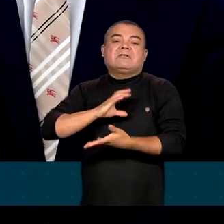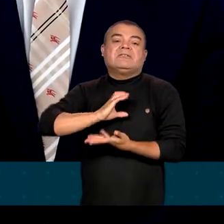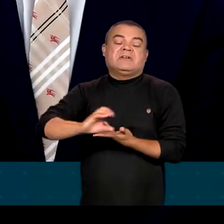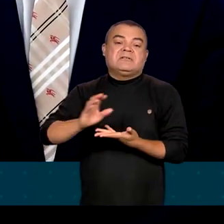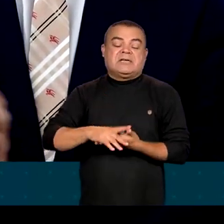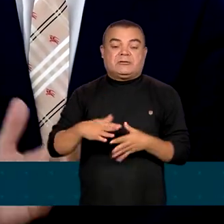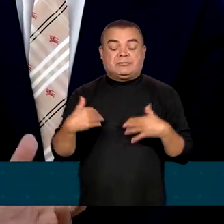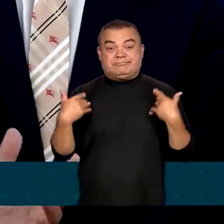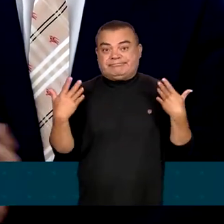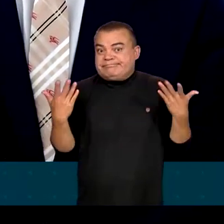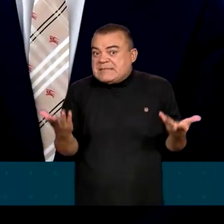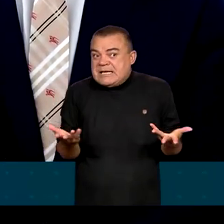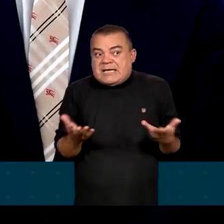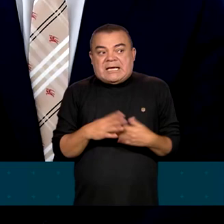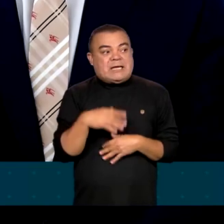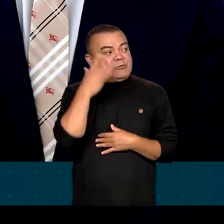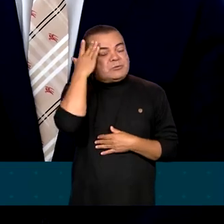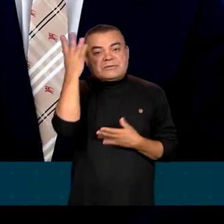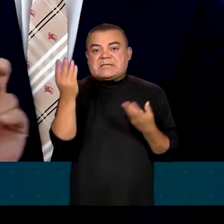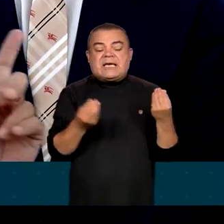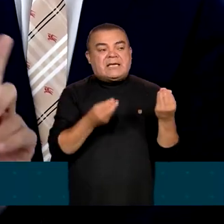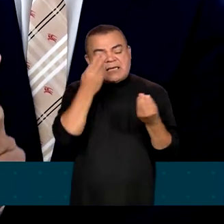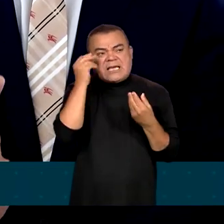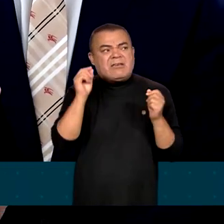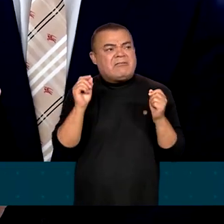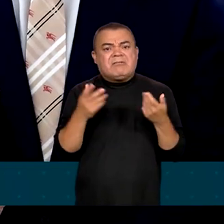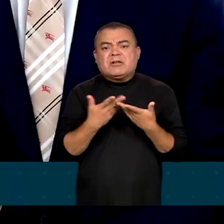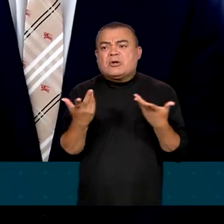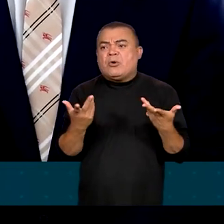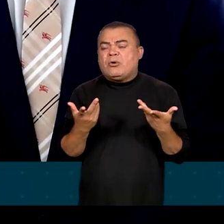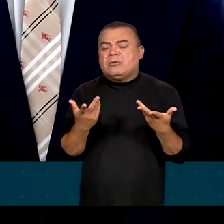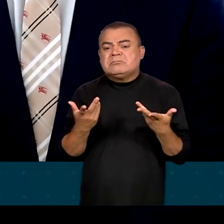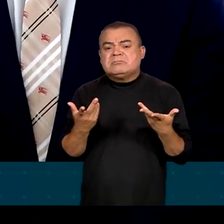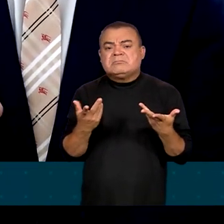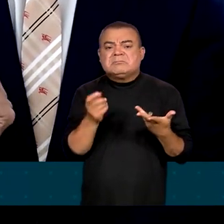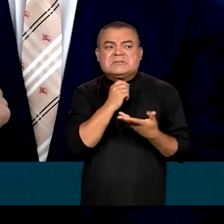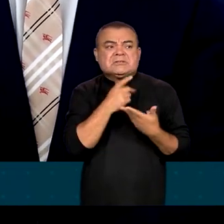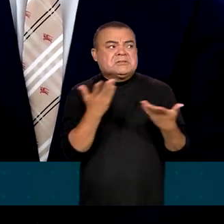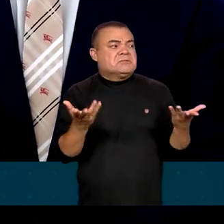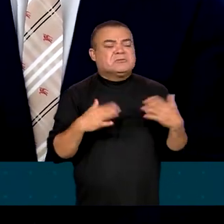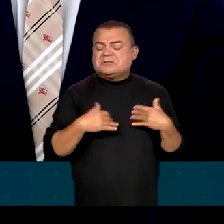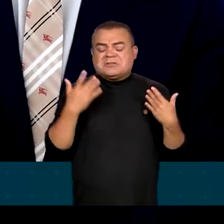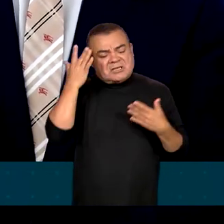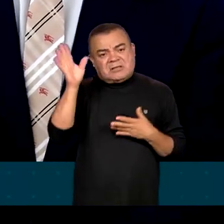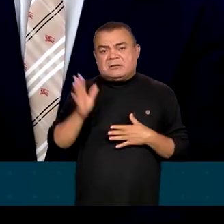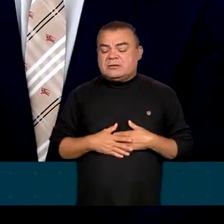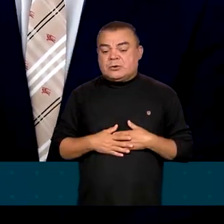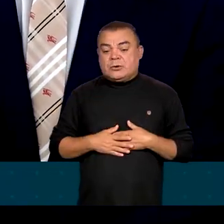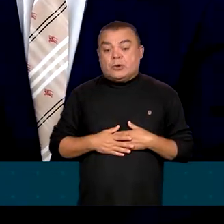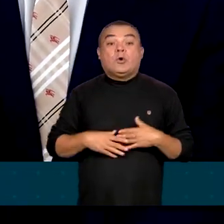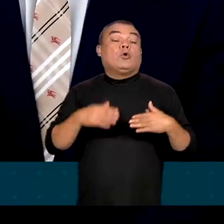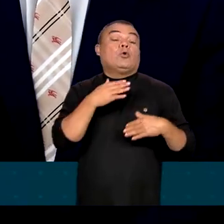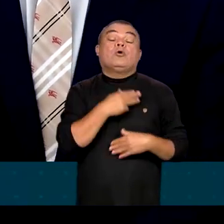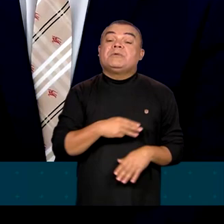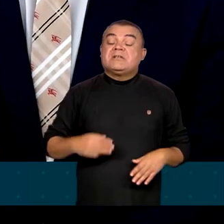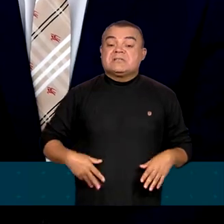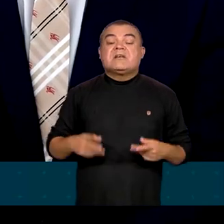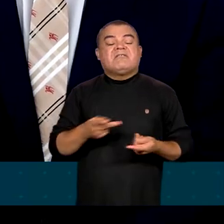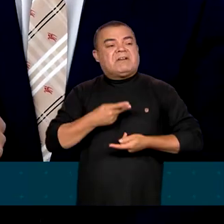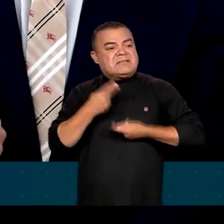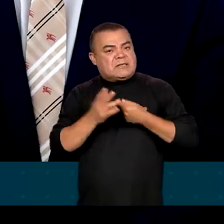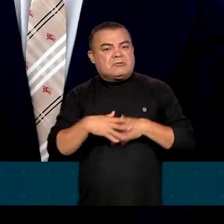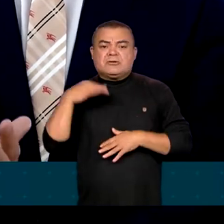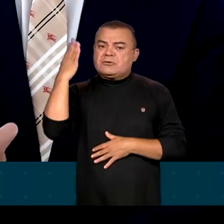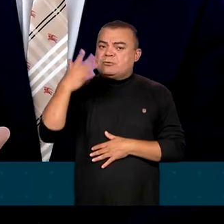de ruído, e aí eu não sei qual a intenção, mas não tem nenhuma palavra minha. O ministro está fazendo um discurso mais radical na questão ambiental